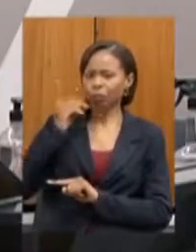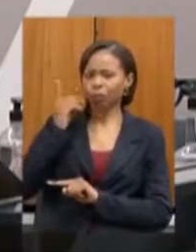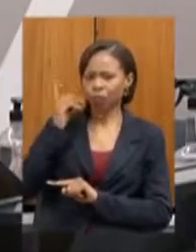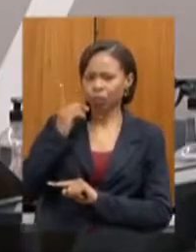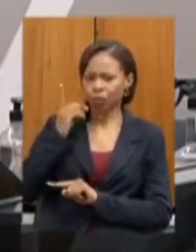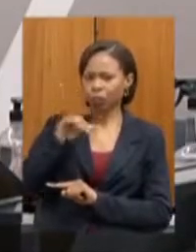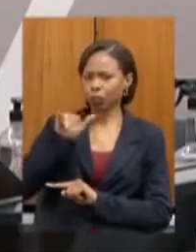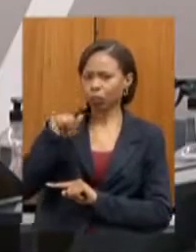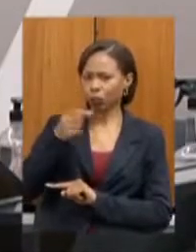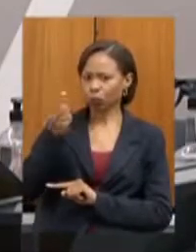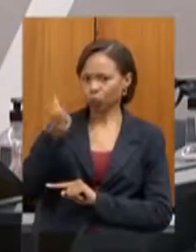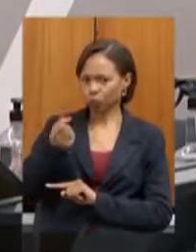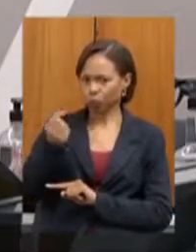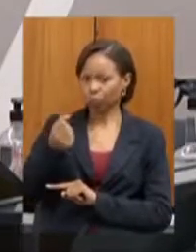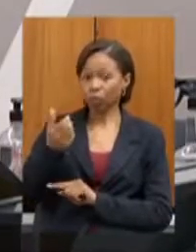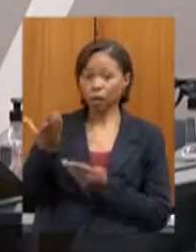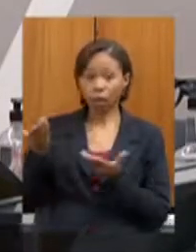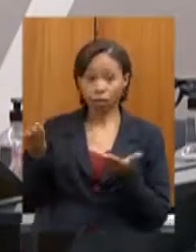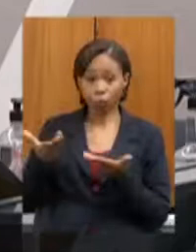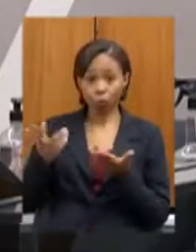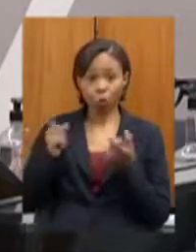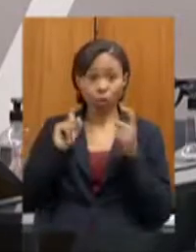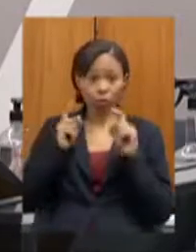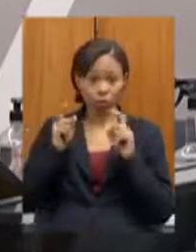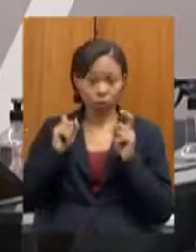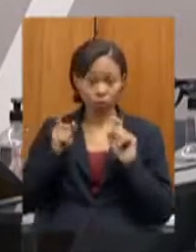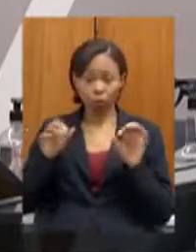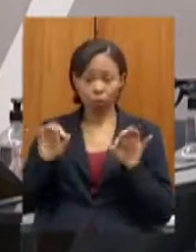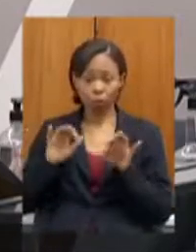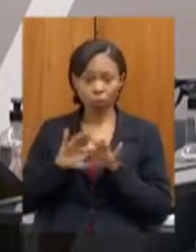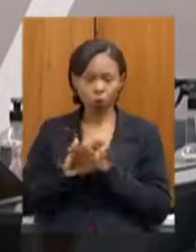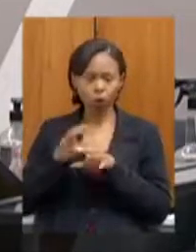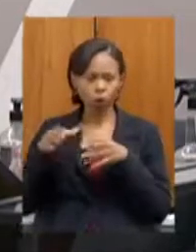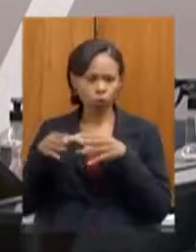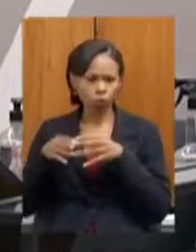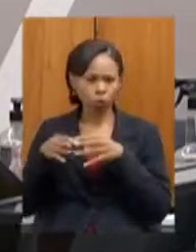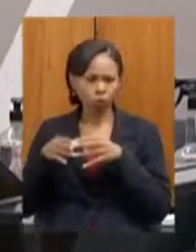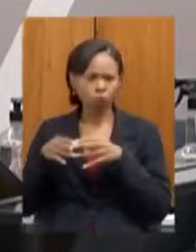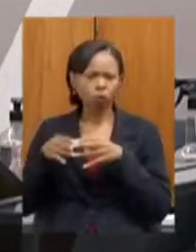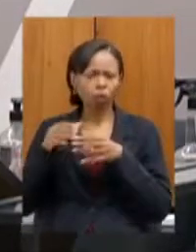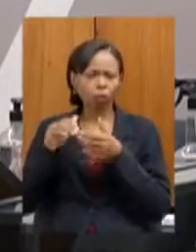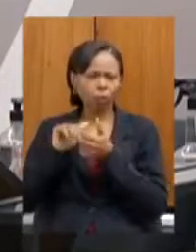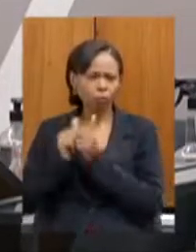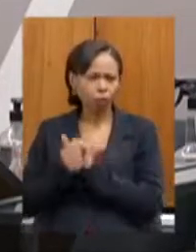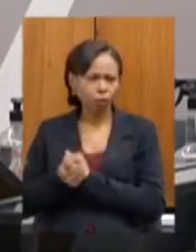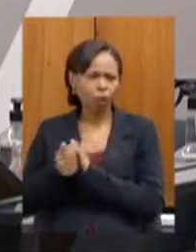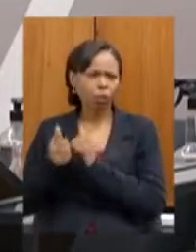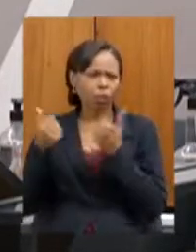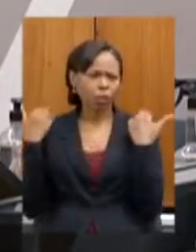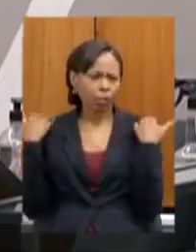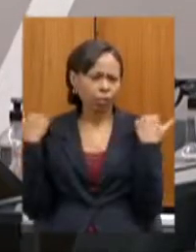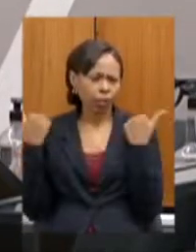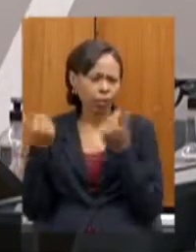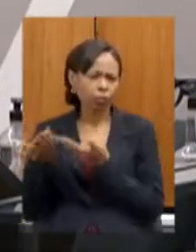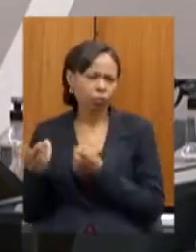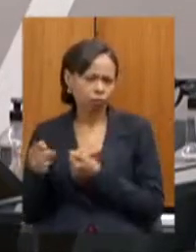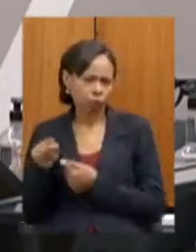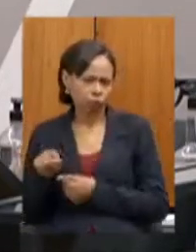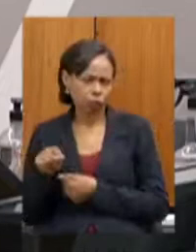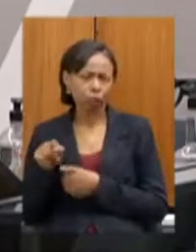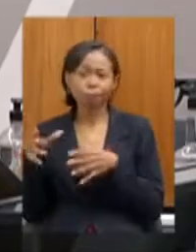reunião da comissão de esporte lazer e juventude em que nós citamos que desde o início